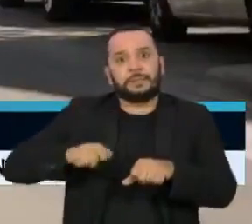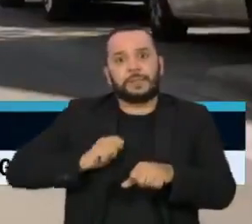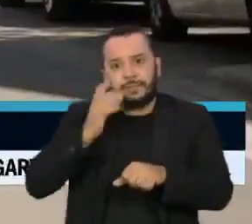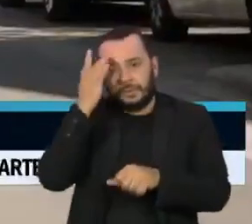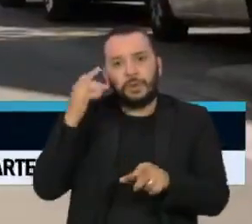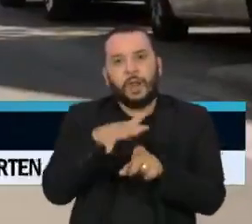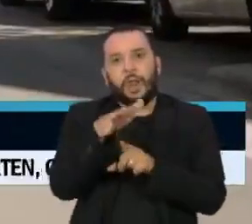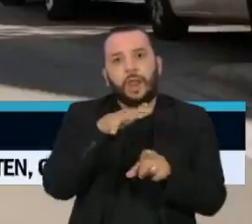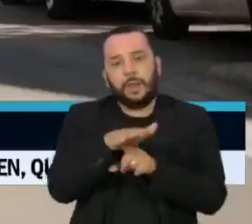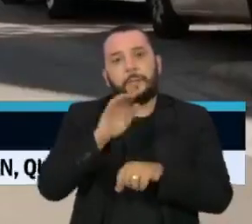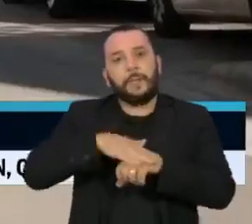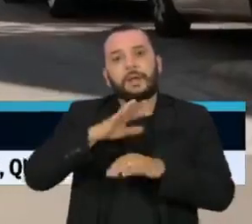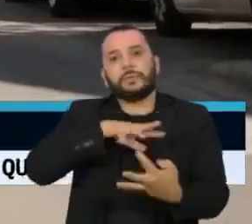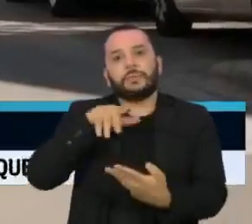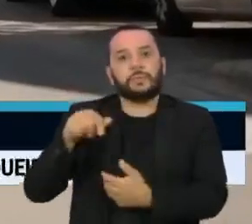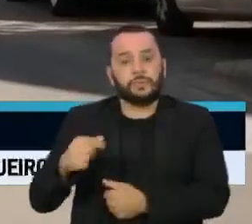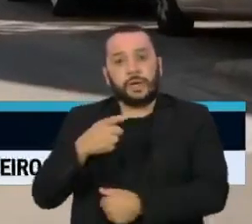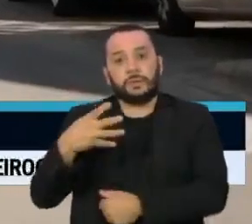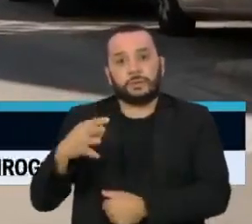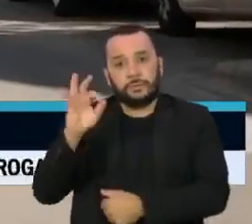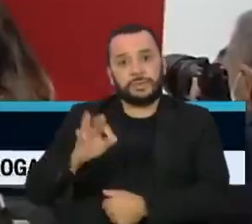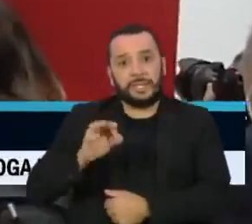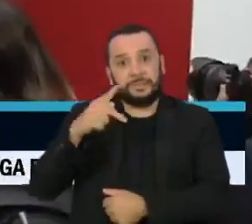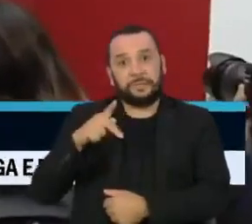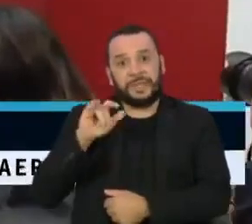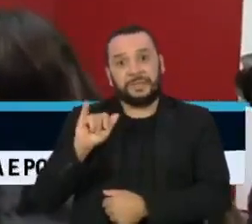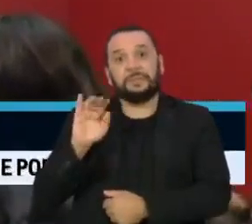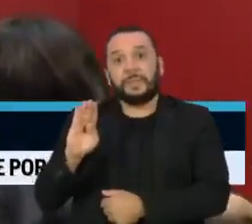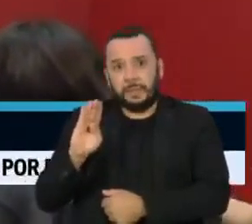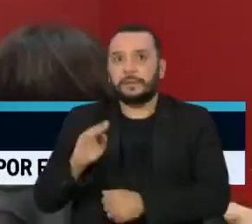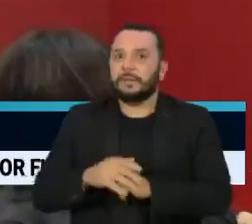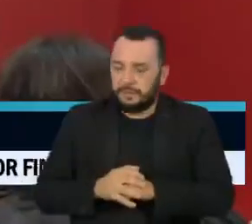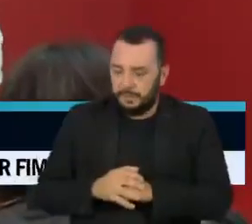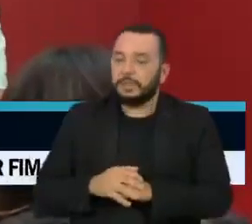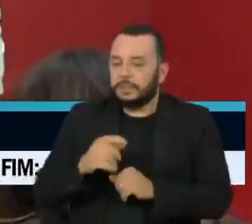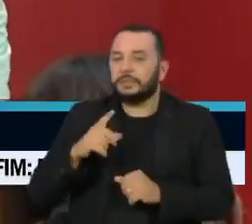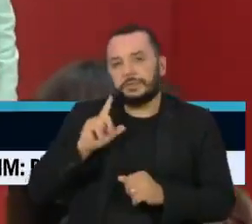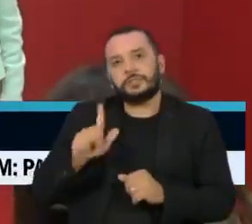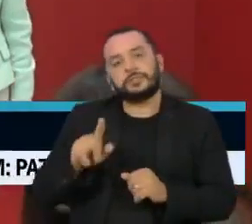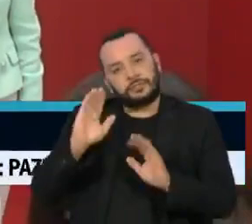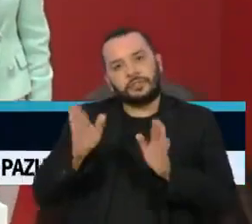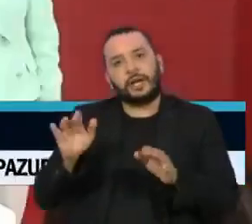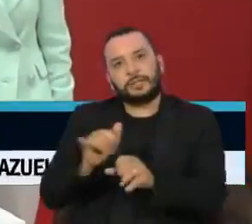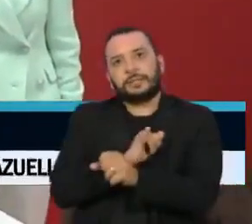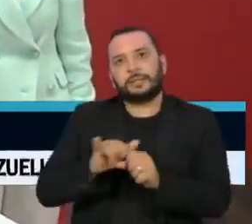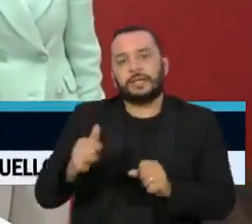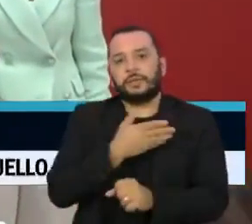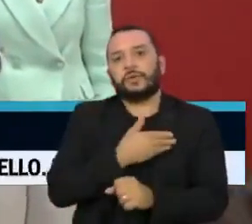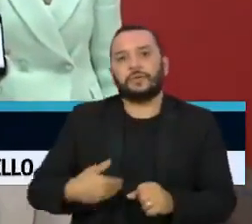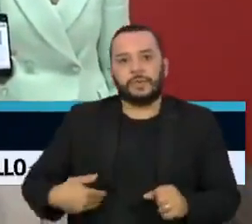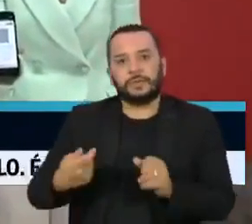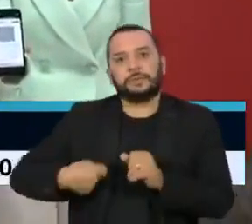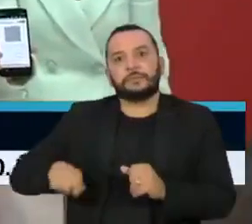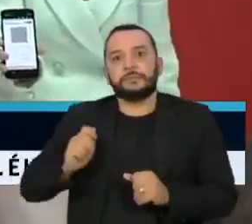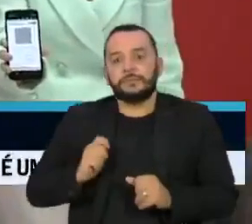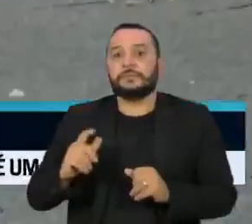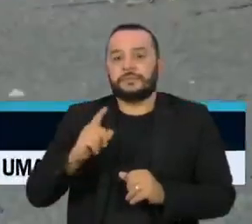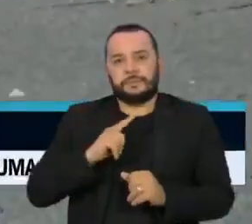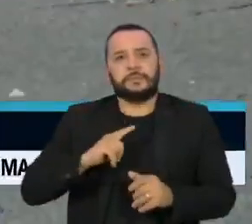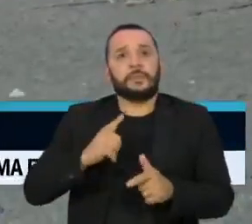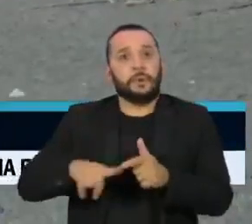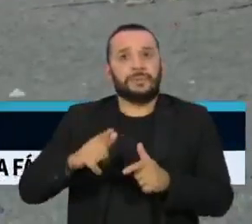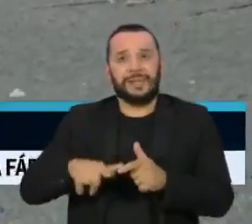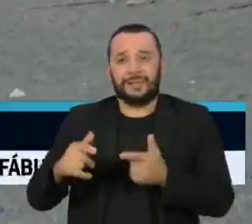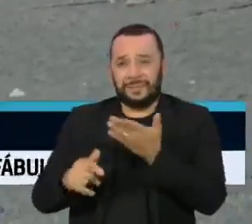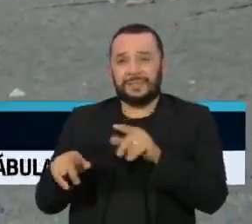e o turismo representa 14% do PIB. A medida foi definida pelo governo espanhol em meio a uma crise migratória.